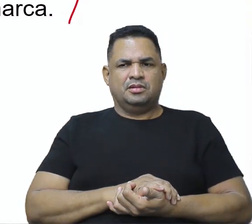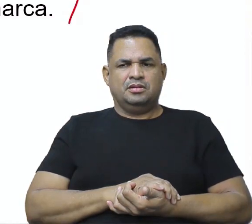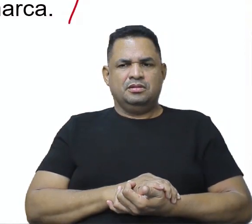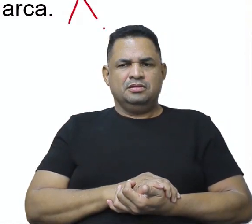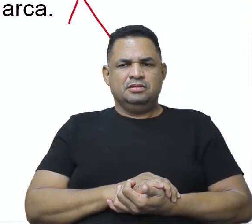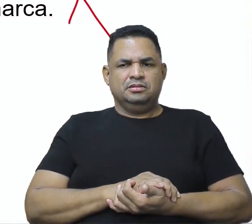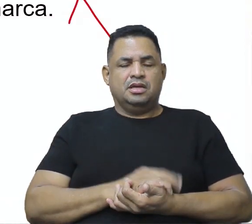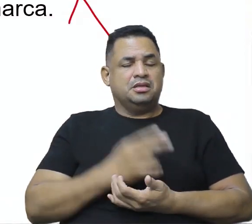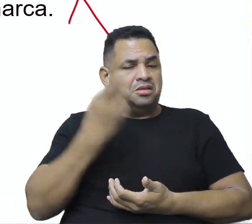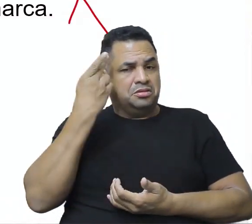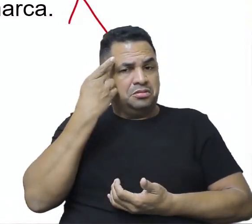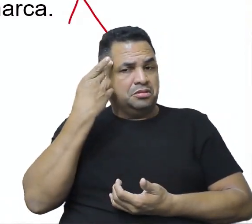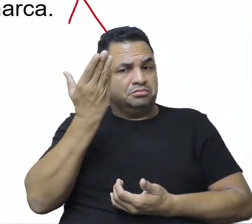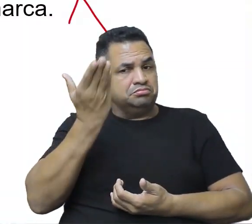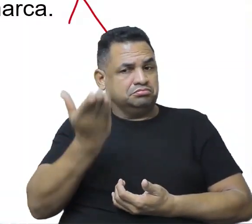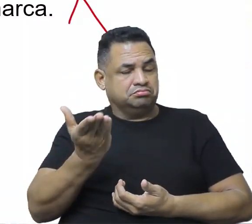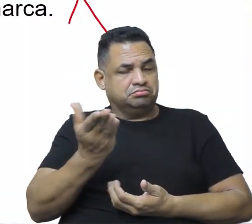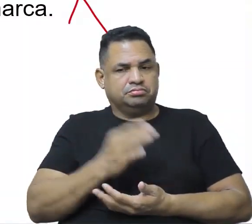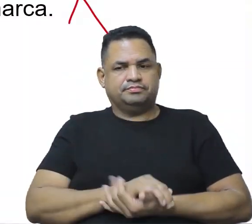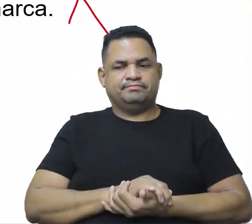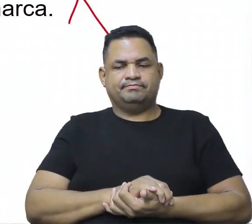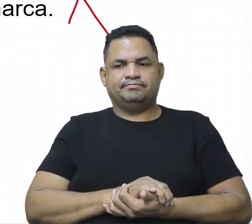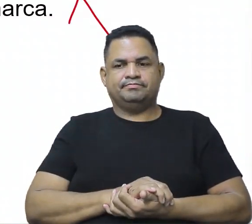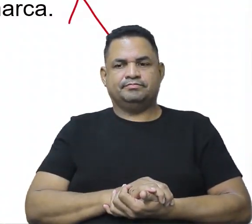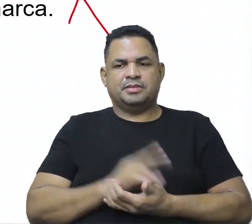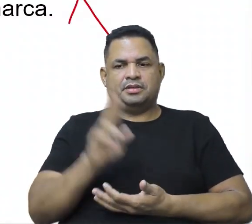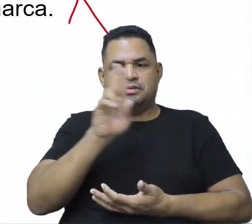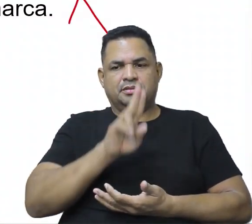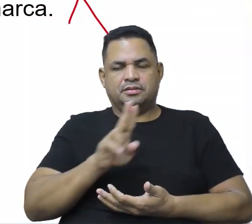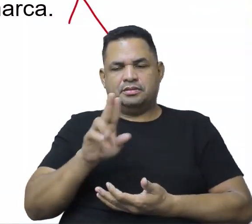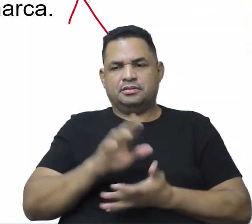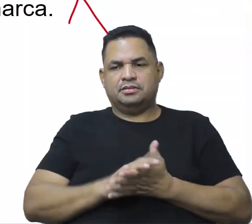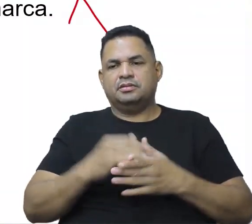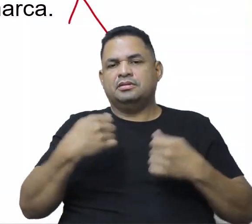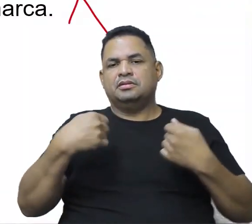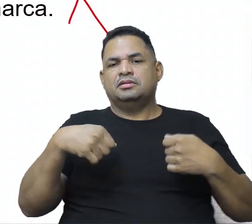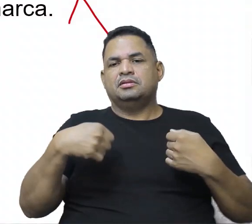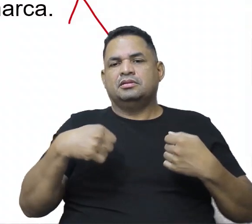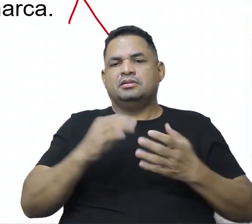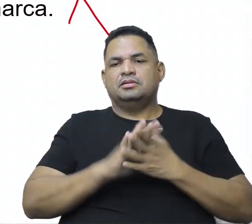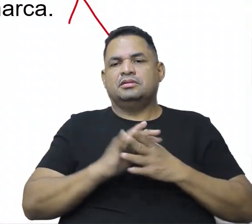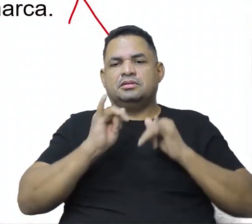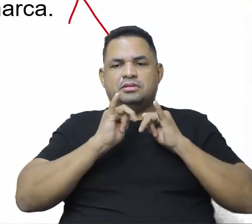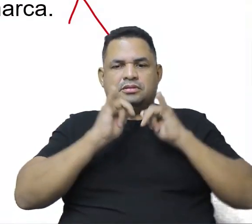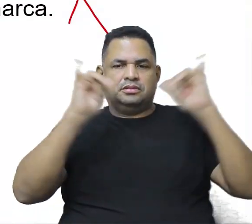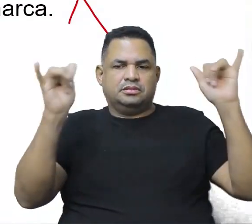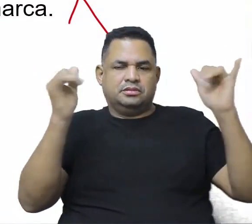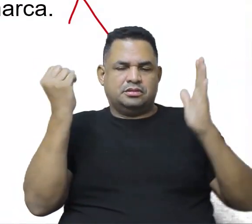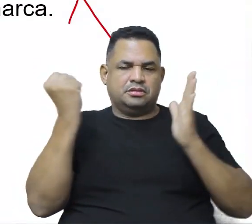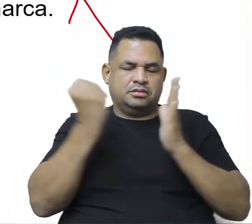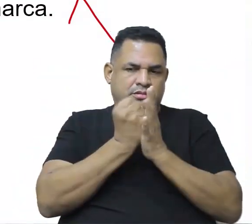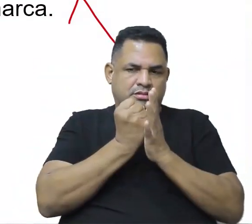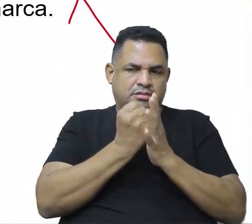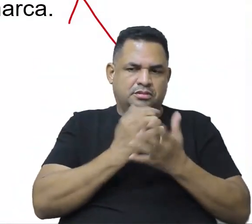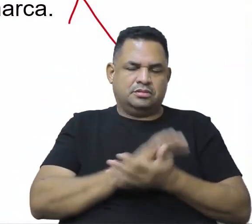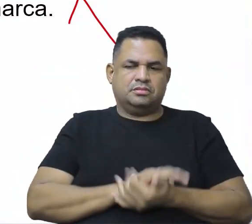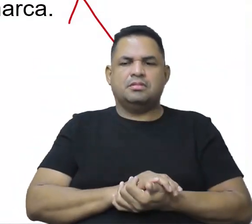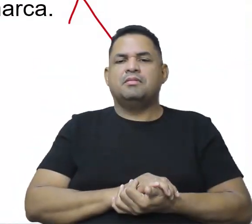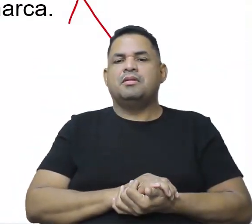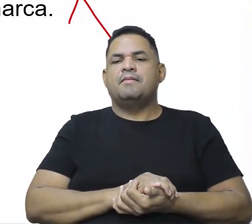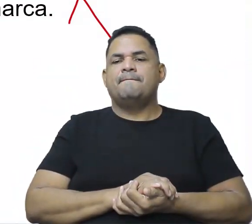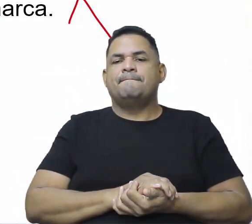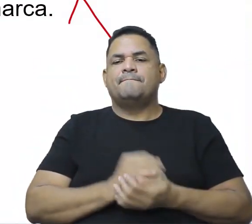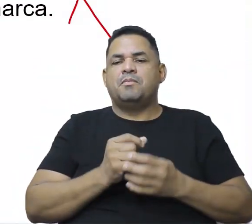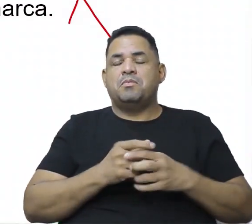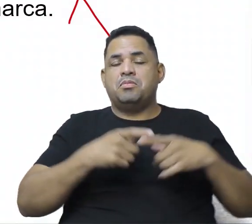que é até natural, né? Para consumir, você tem que divulgar a sua marca para aumentar o consumo, né?